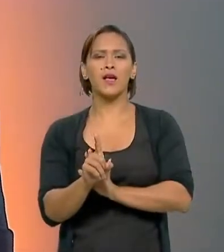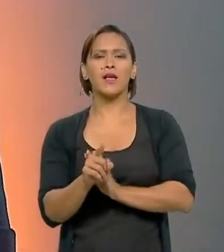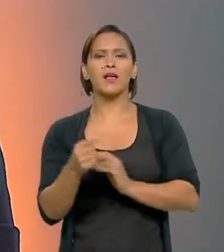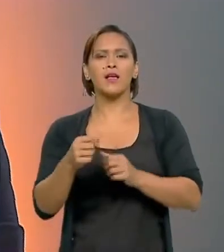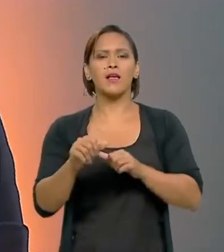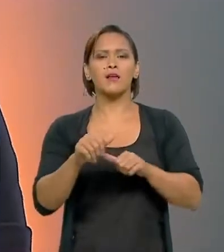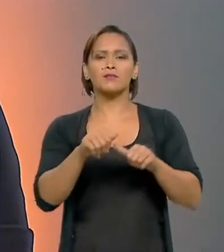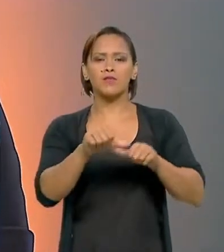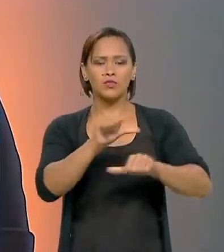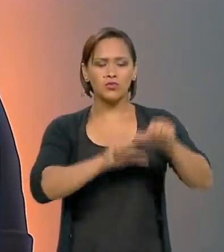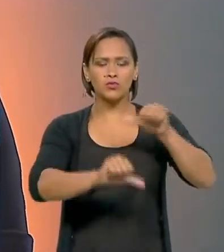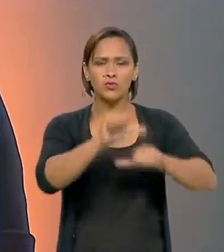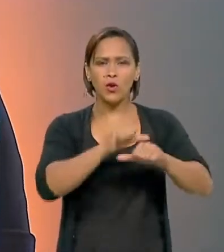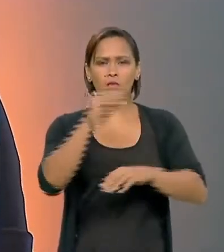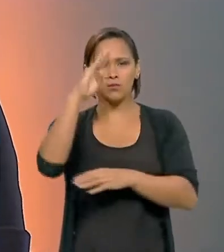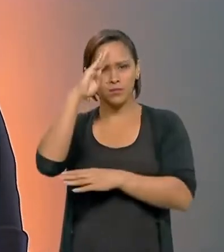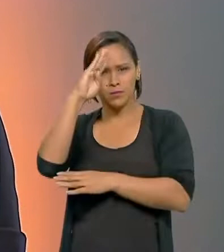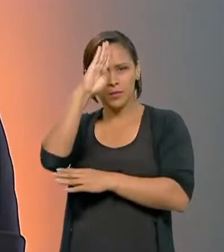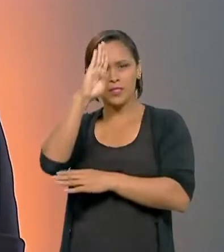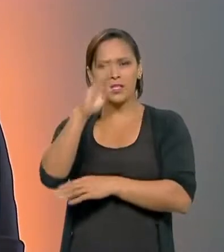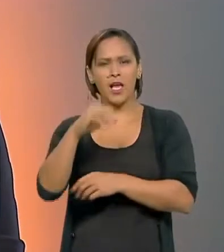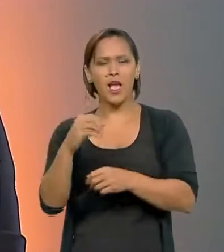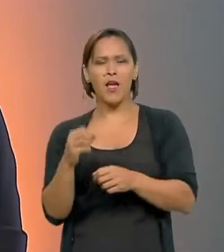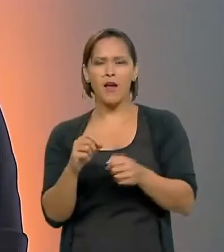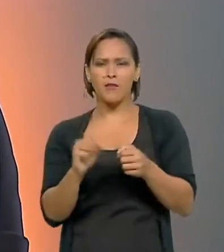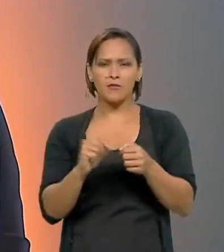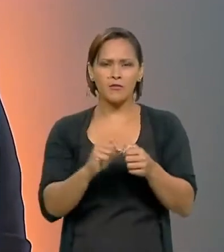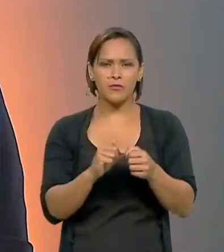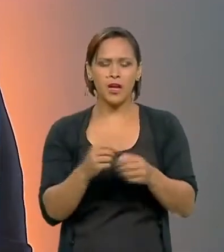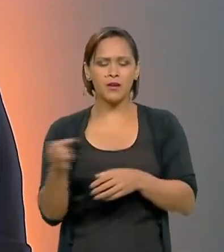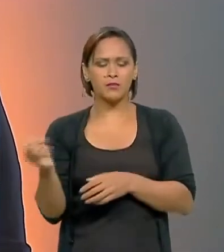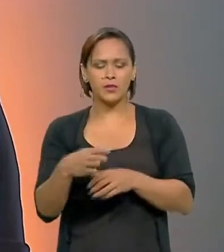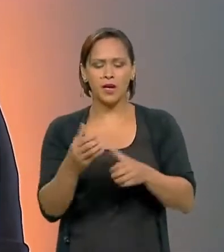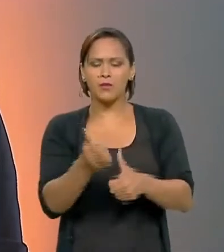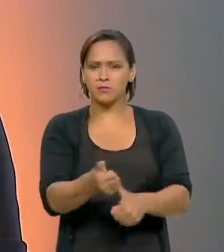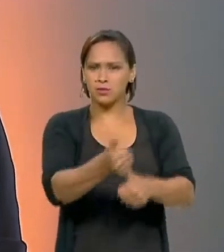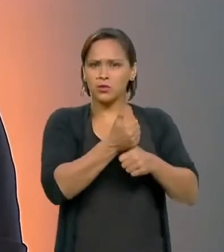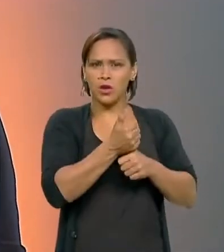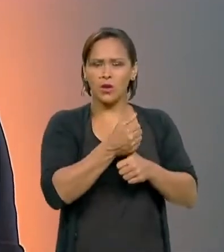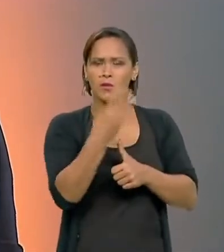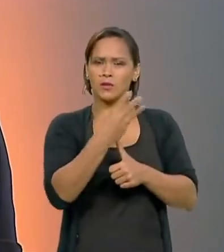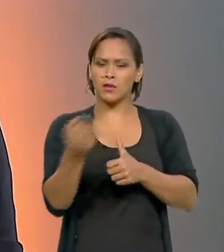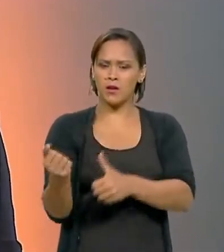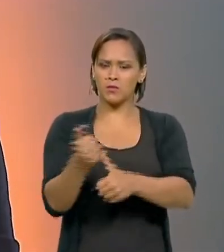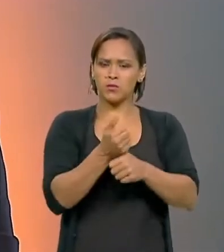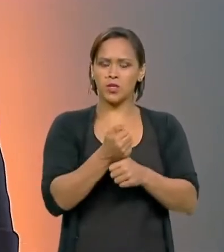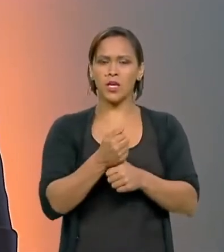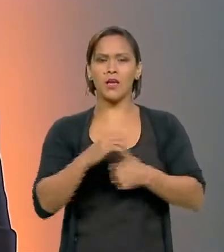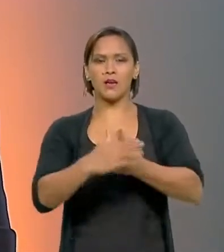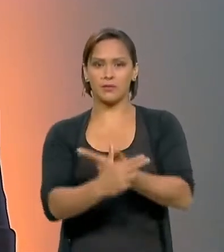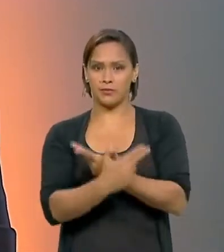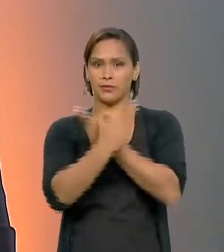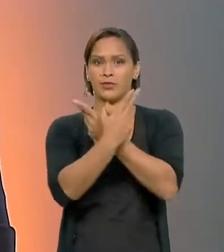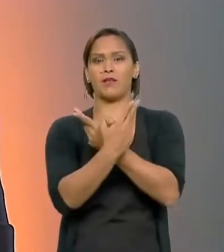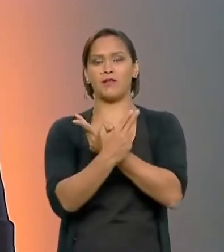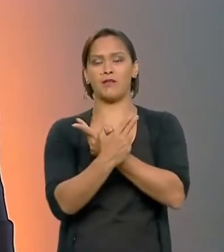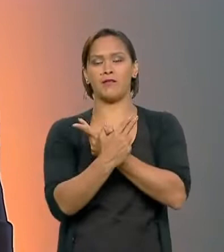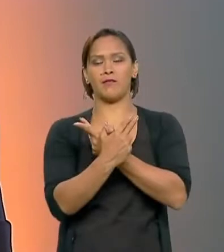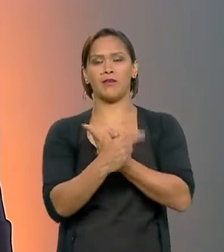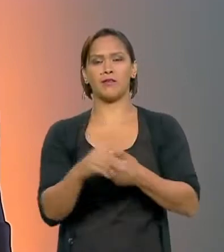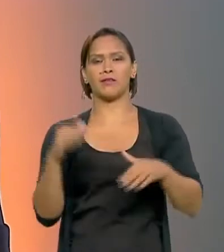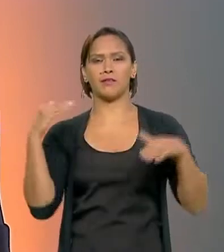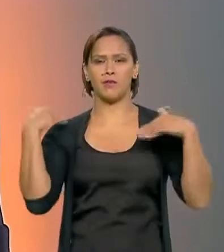das trocas que o presidente Jair Bolsonaro fez recentemente nos comandos das três forças. O presidente trocou o ministro da Defesa,